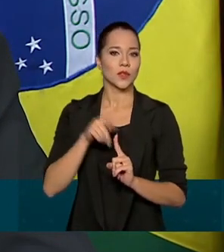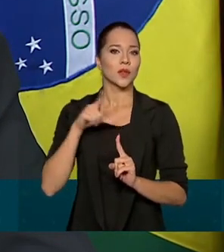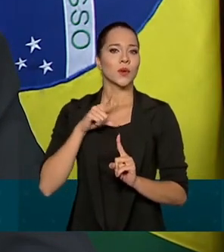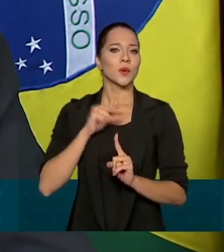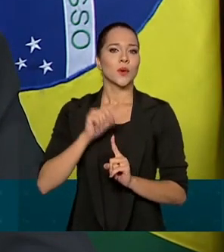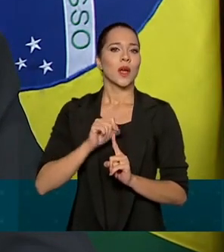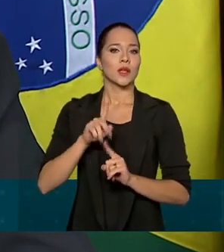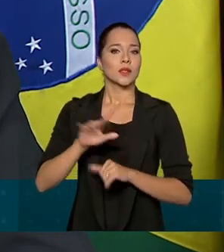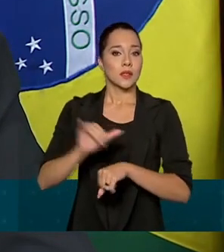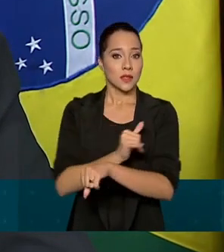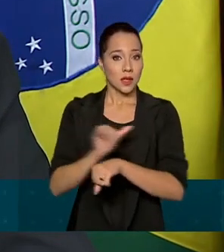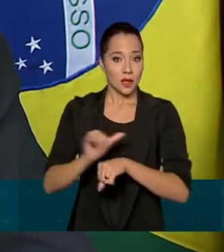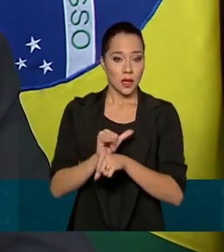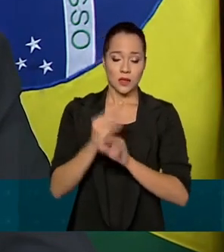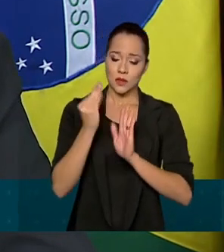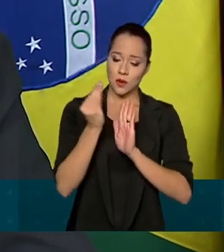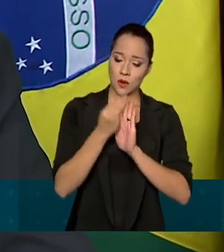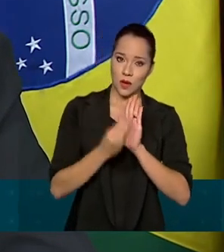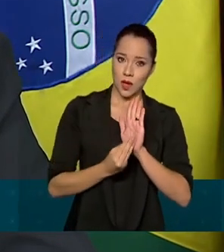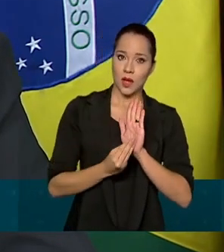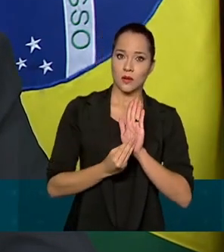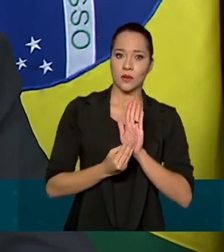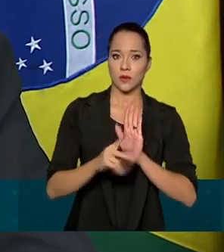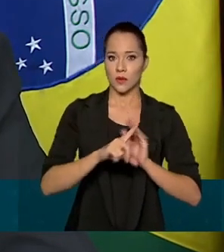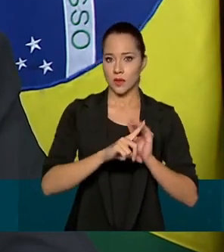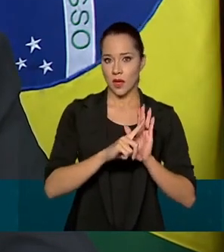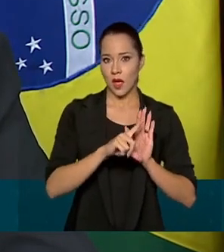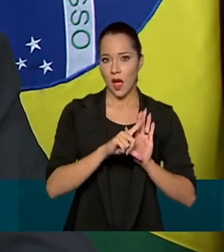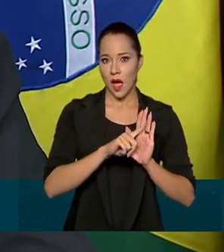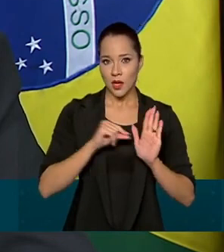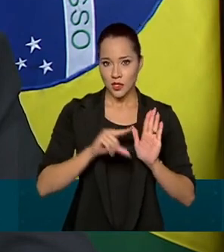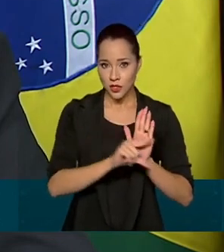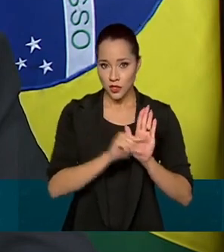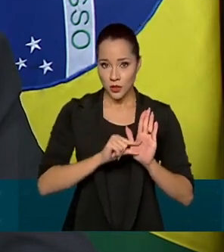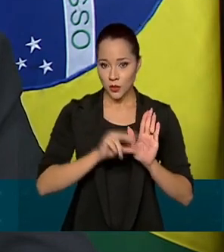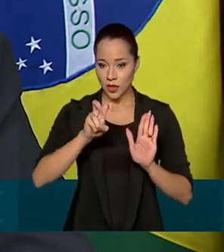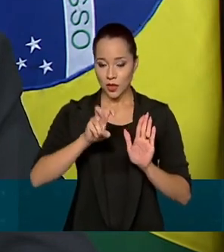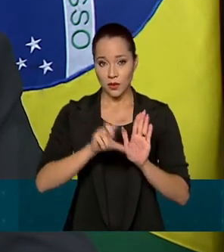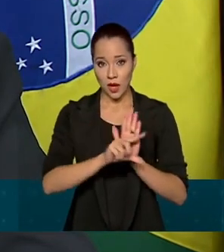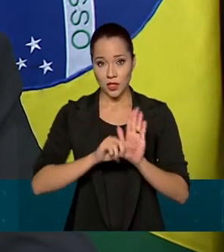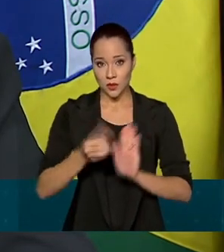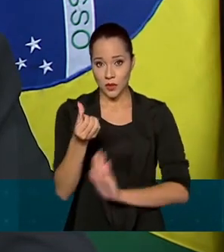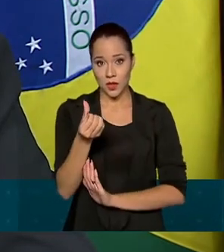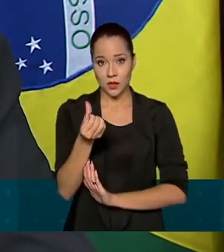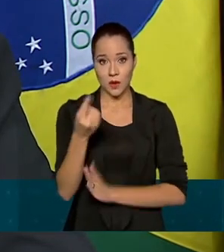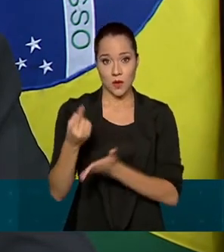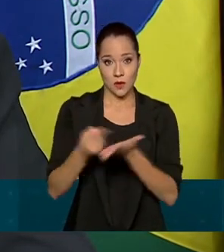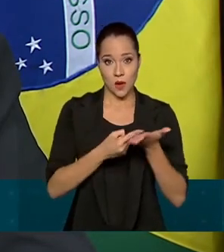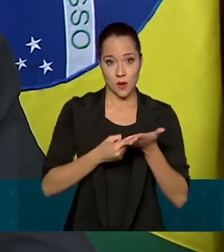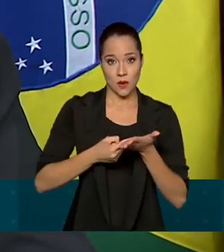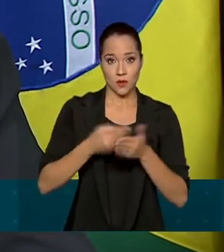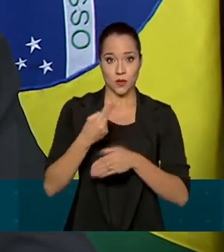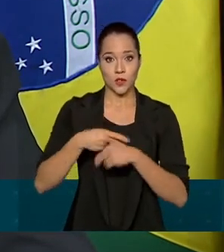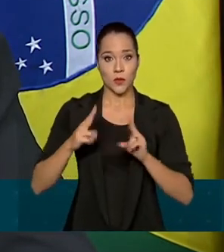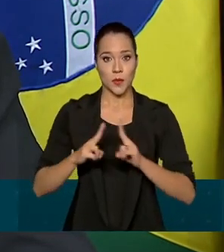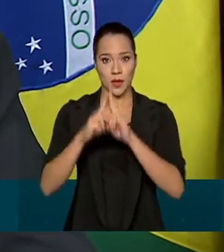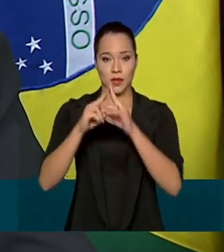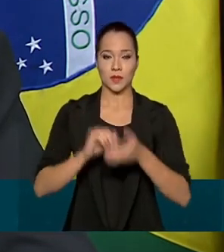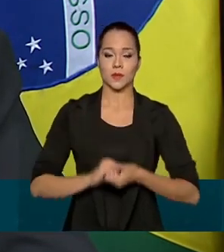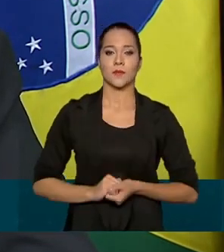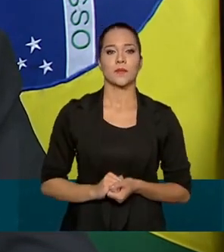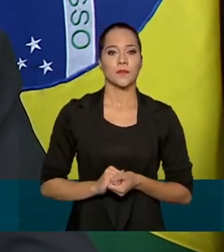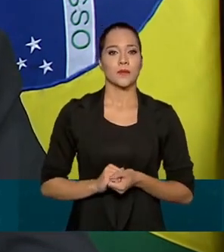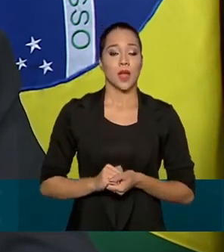adoção dos mecanismos previstos nos artigos 5º e 6º do Acordo de Paris. Os